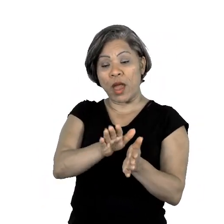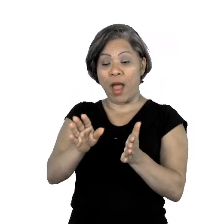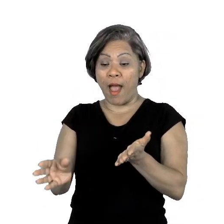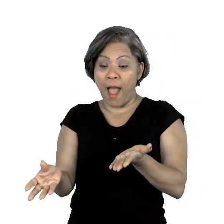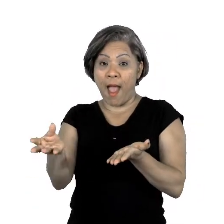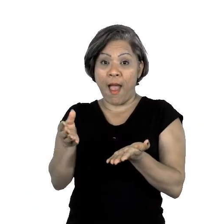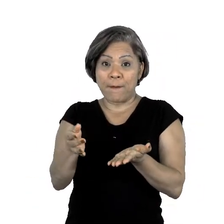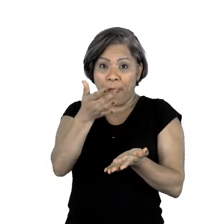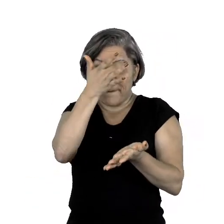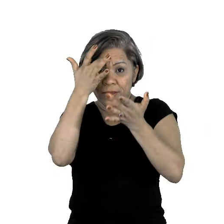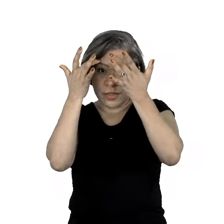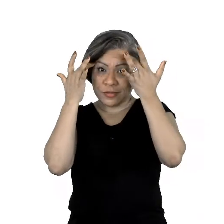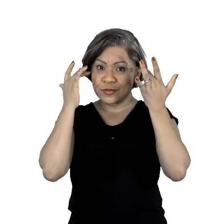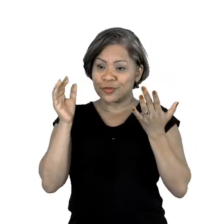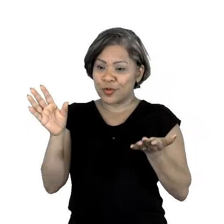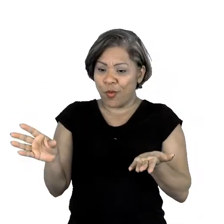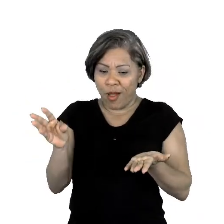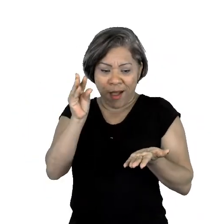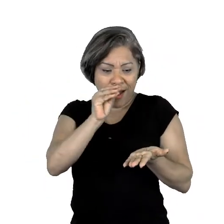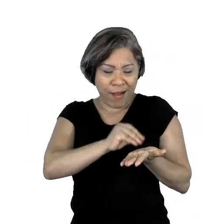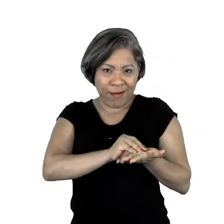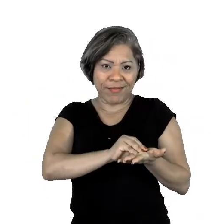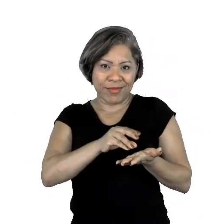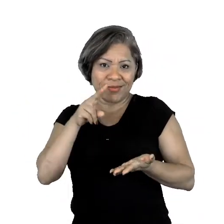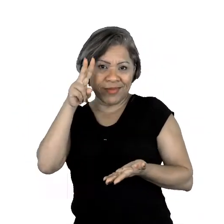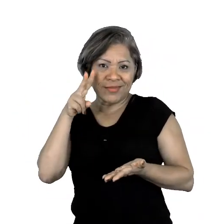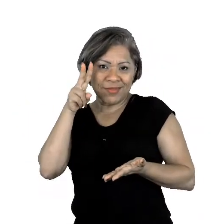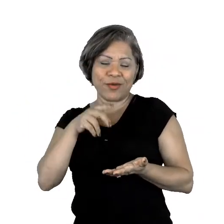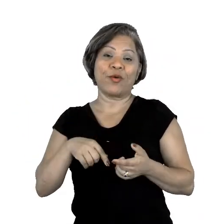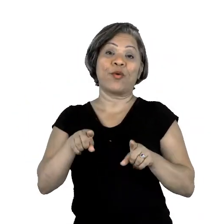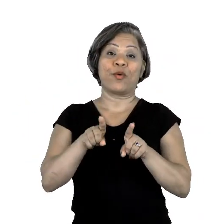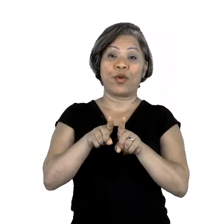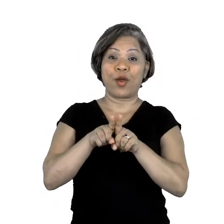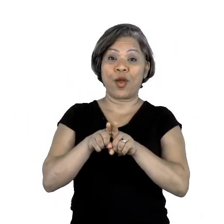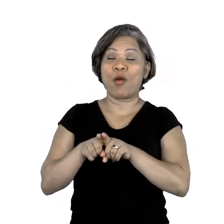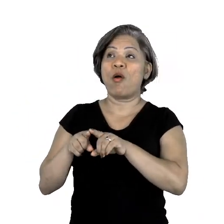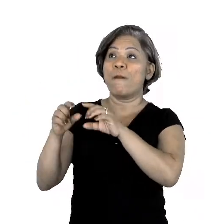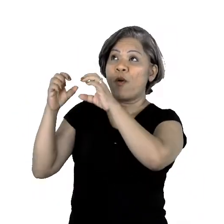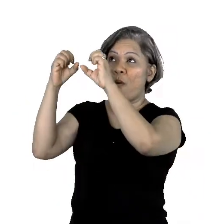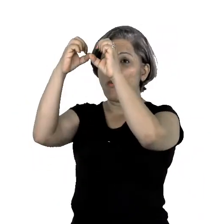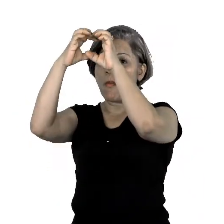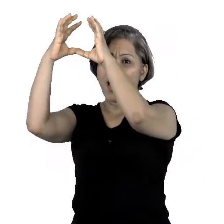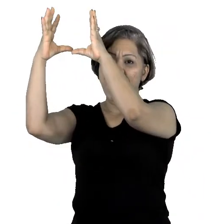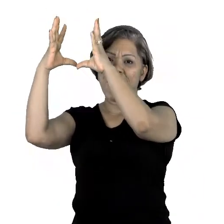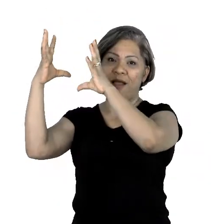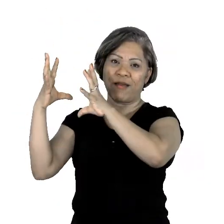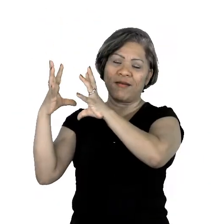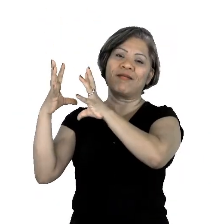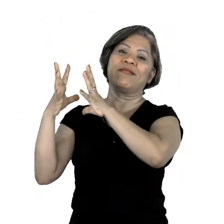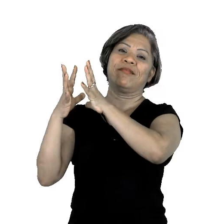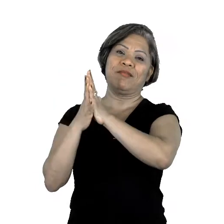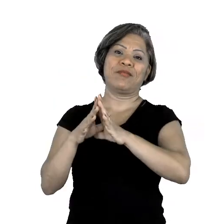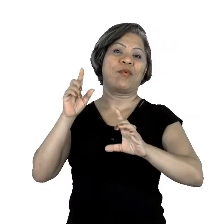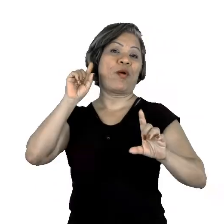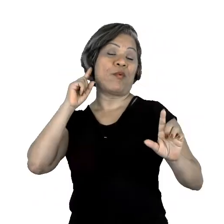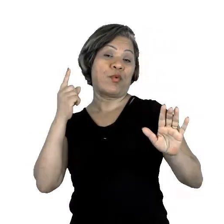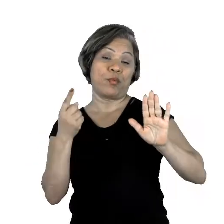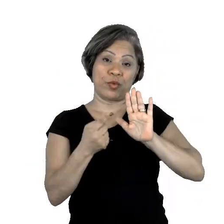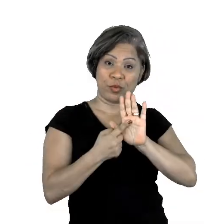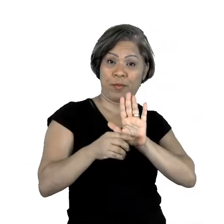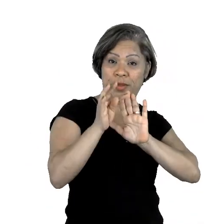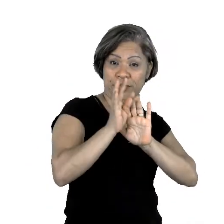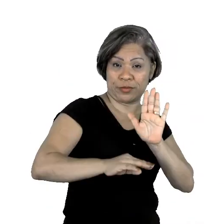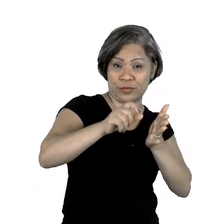da história, como os balões, os textos escritos, as onomatopeias, entre